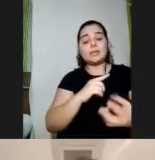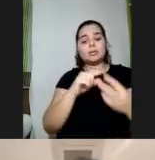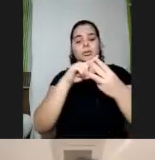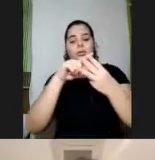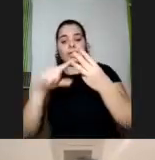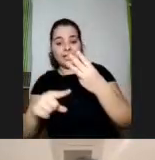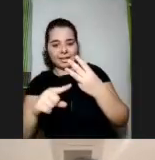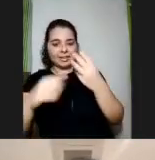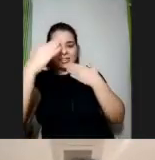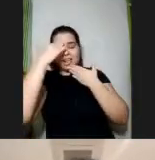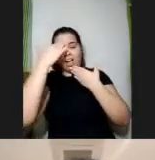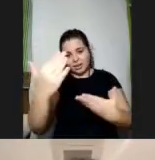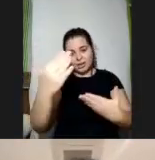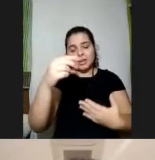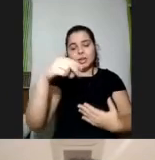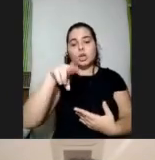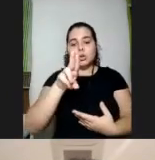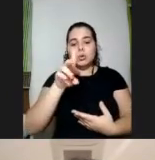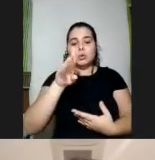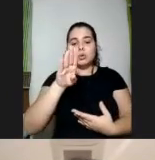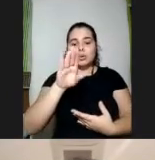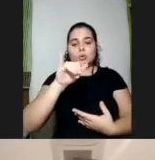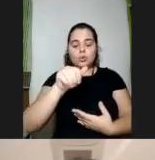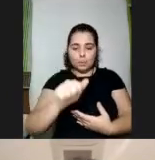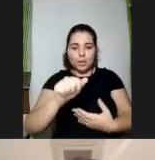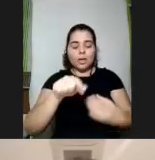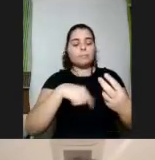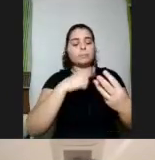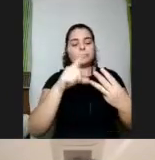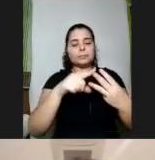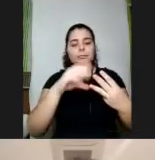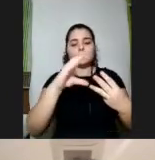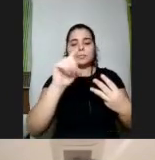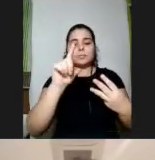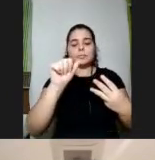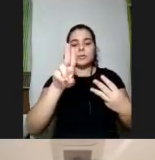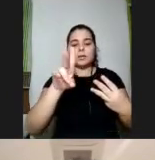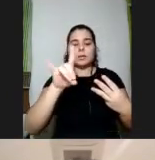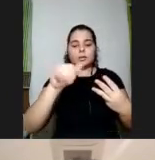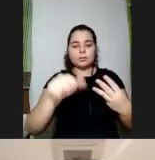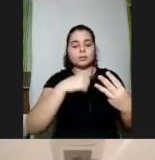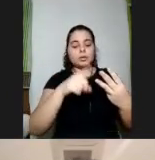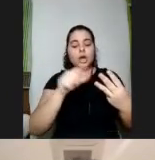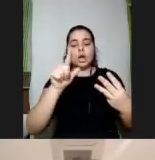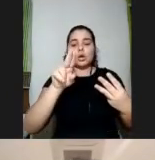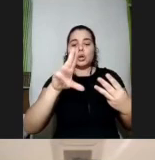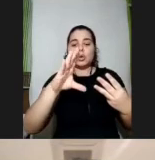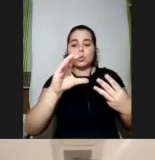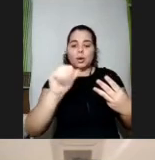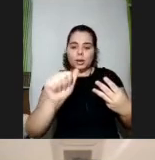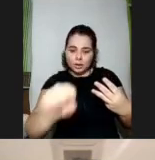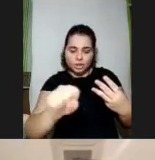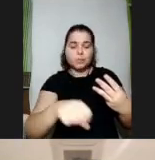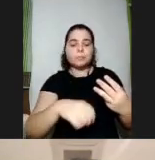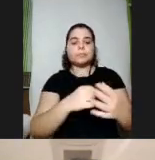agradecimentos da Núbia da Cláudia e do Lucas e